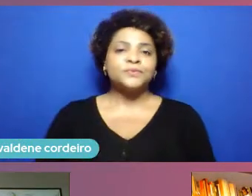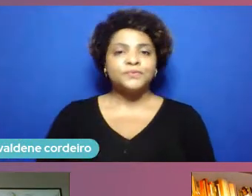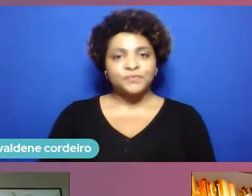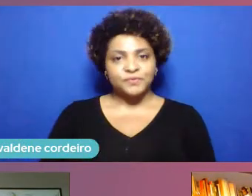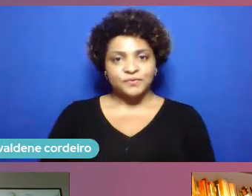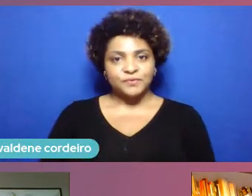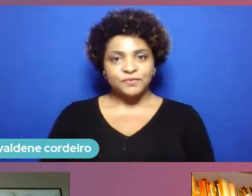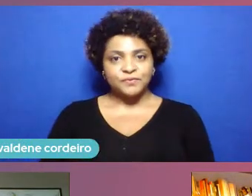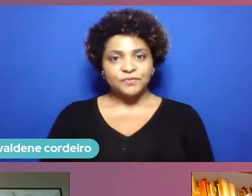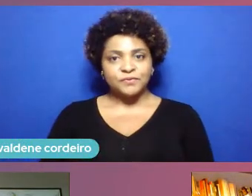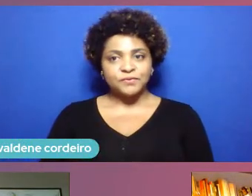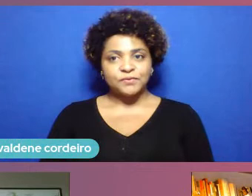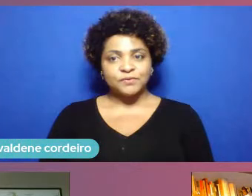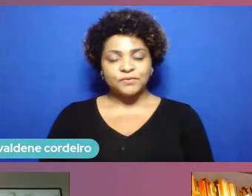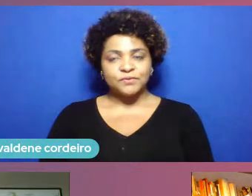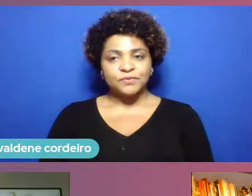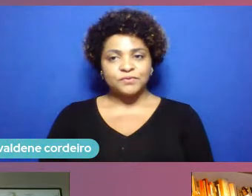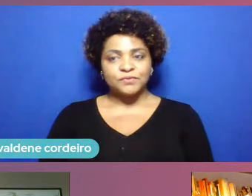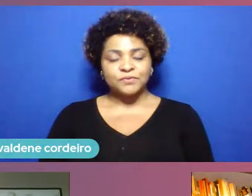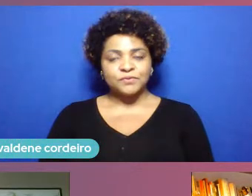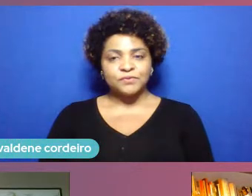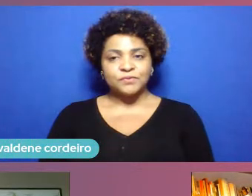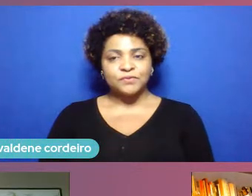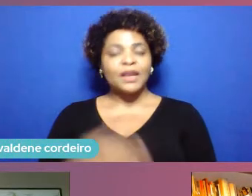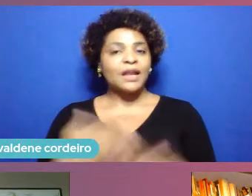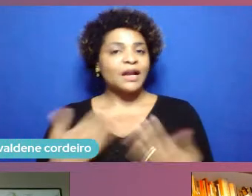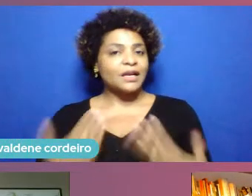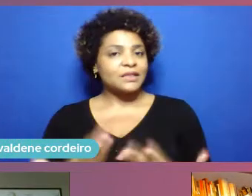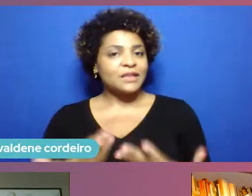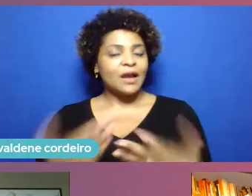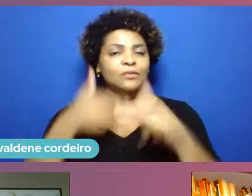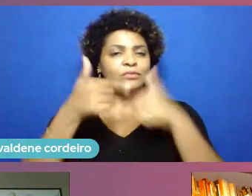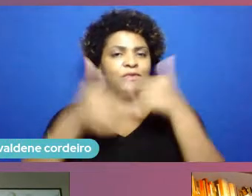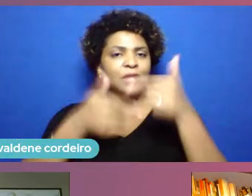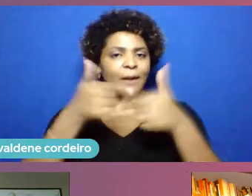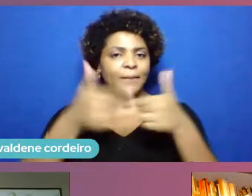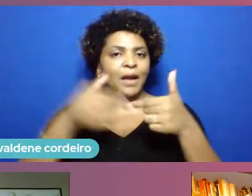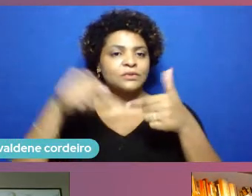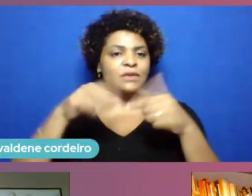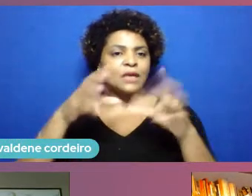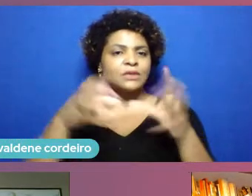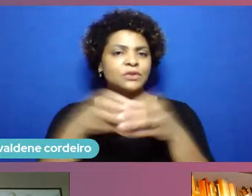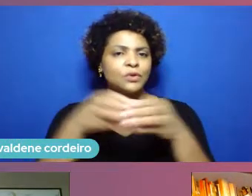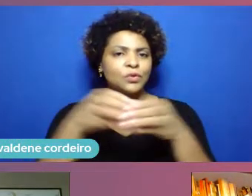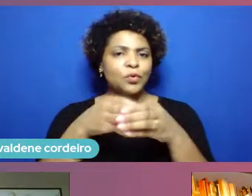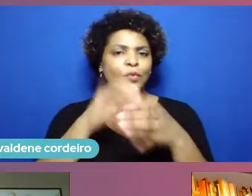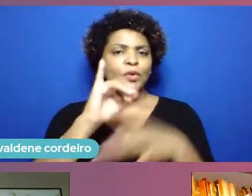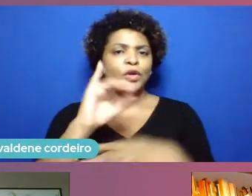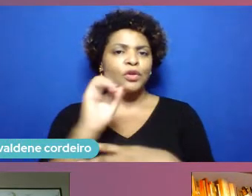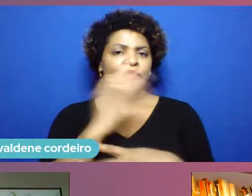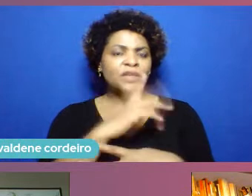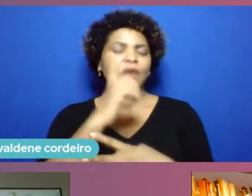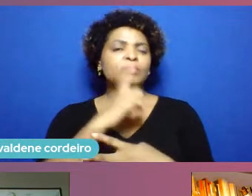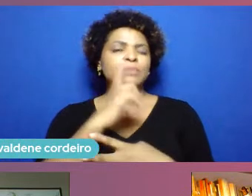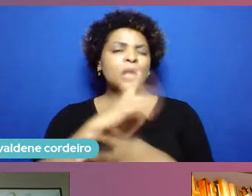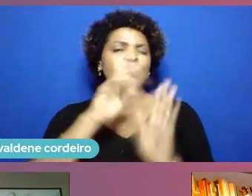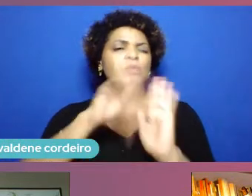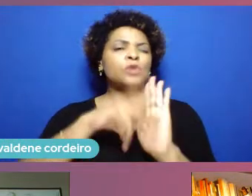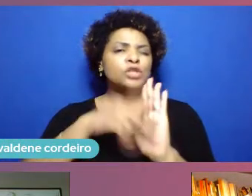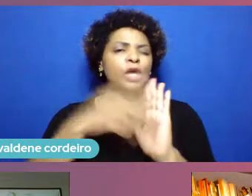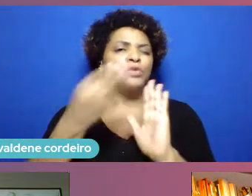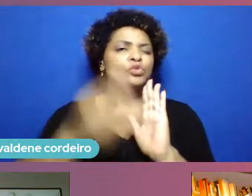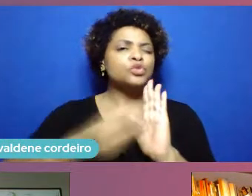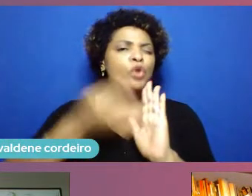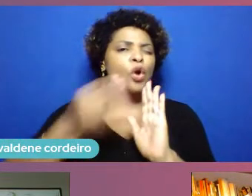quanto as atividades do ecossistema de inovação ele vai estar tendo todo um projeto de atuação e dando suporte e